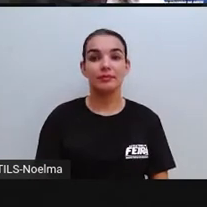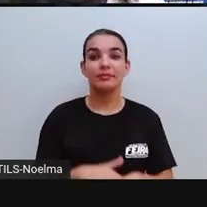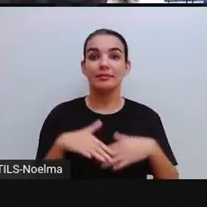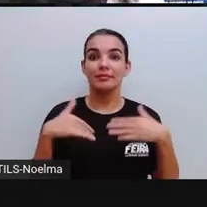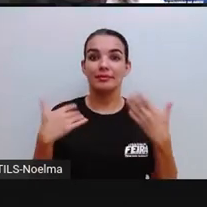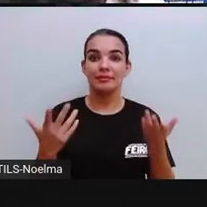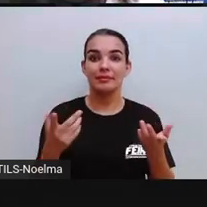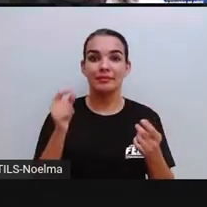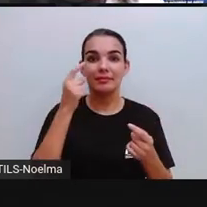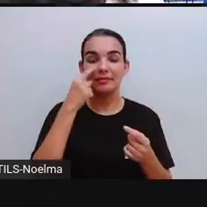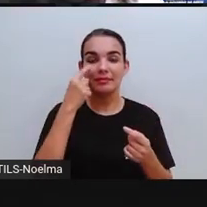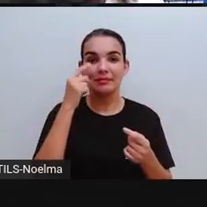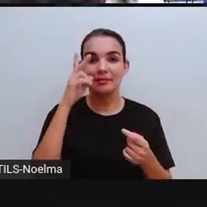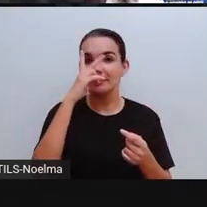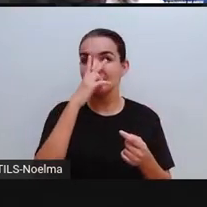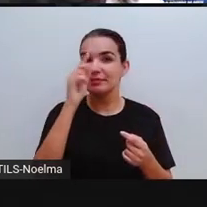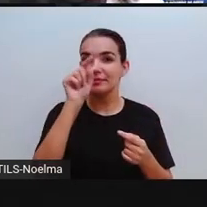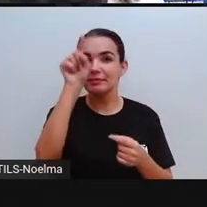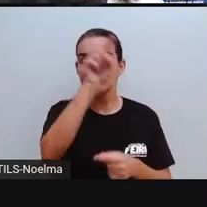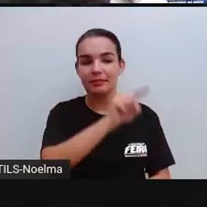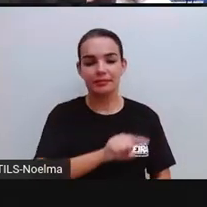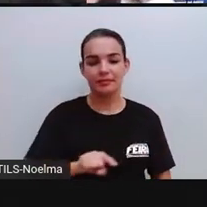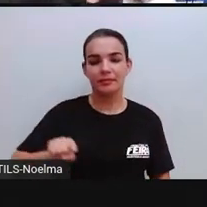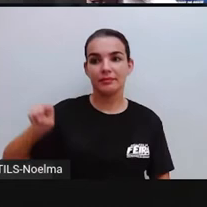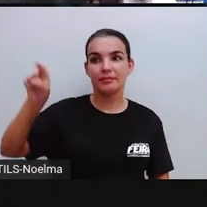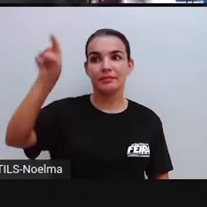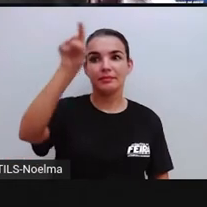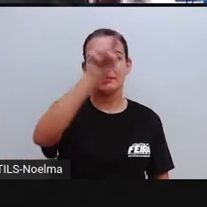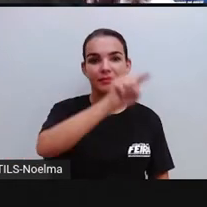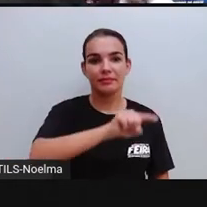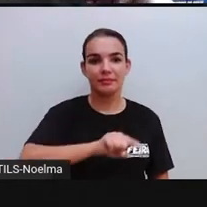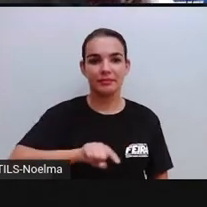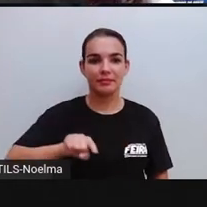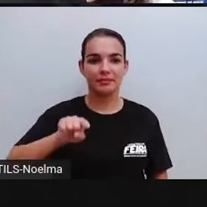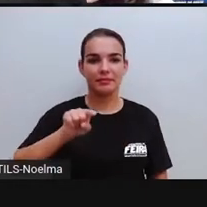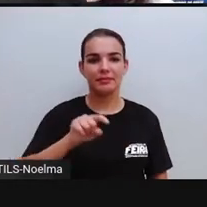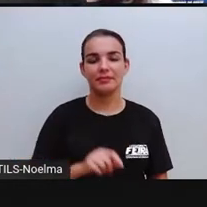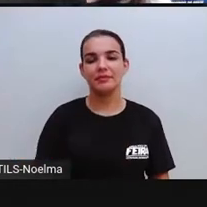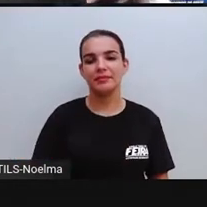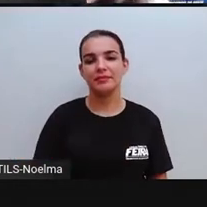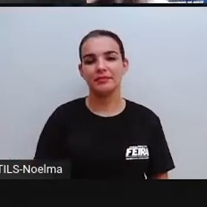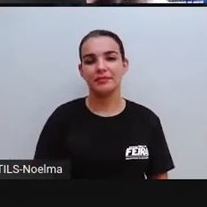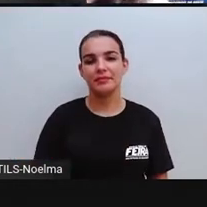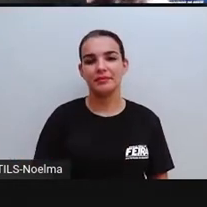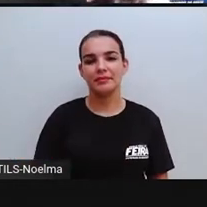Ó, formato, circular, lembrou o nosso círculo, certo?